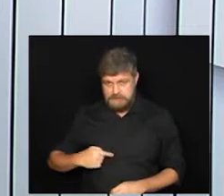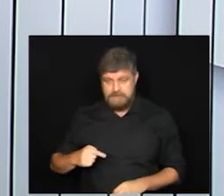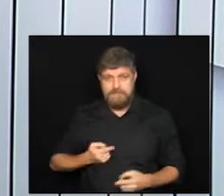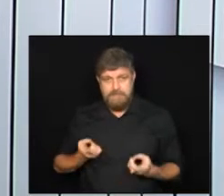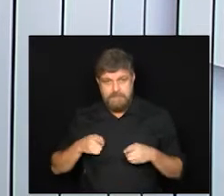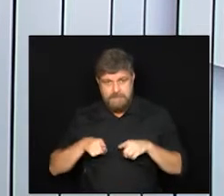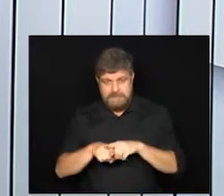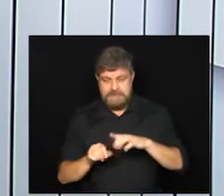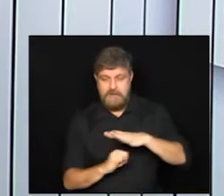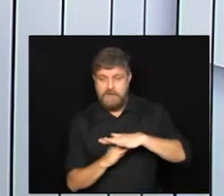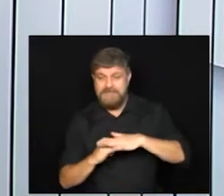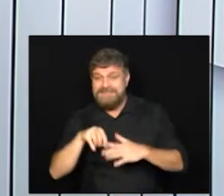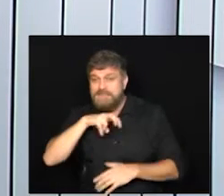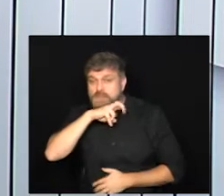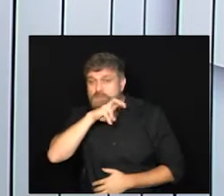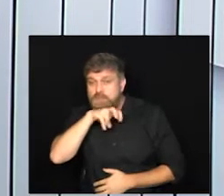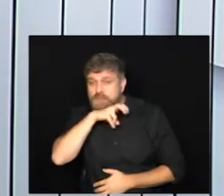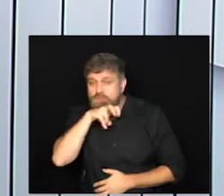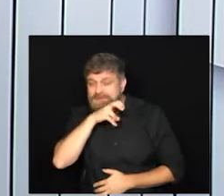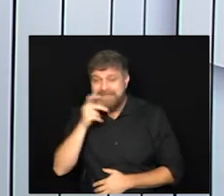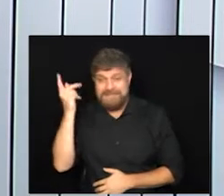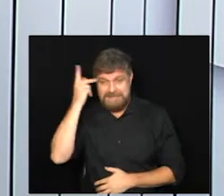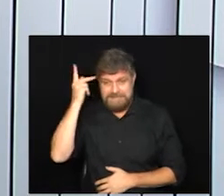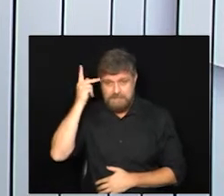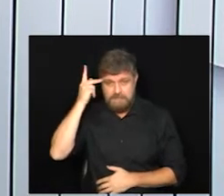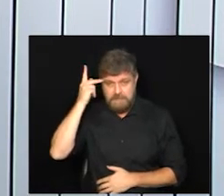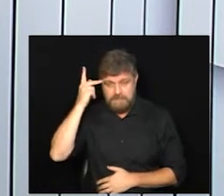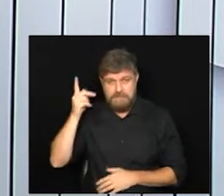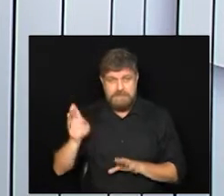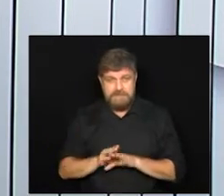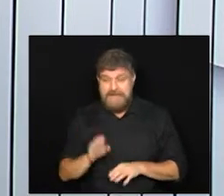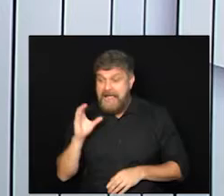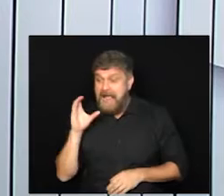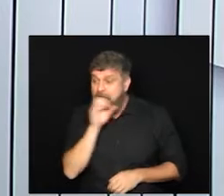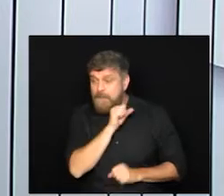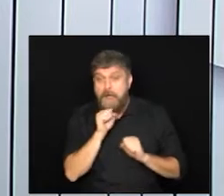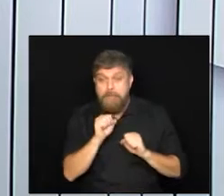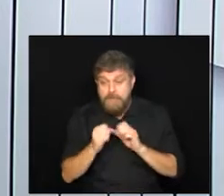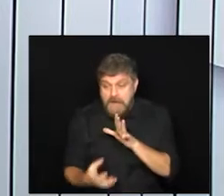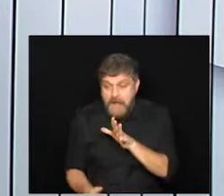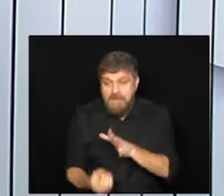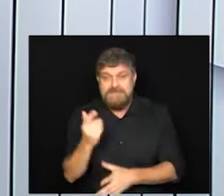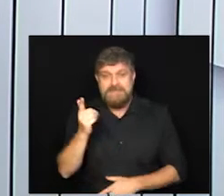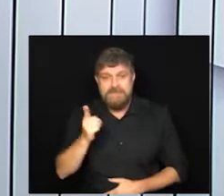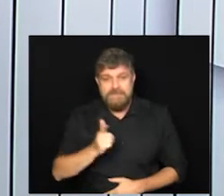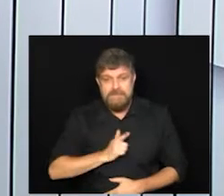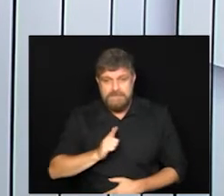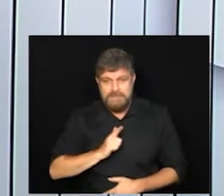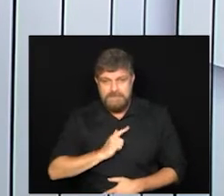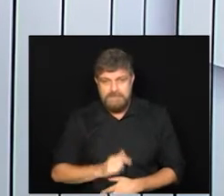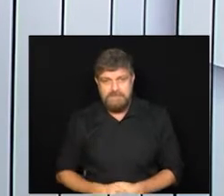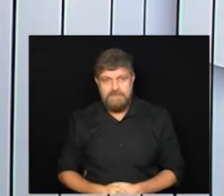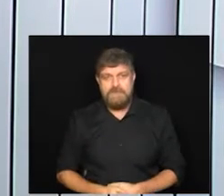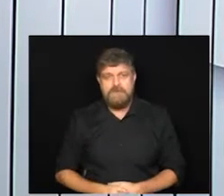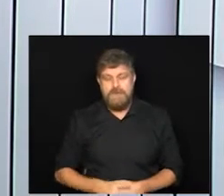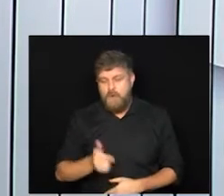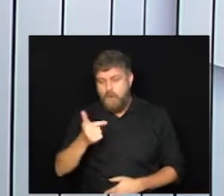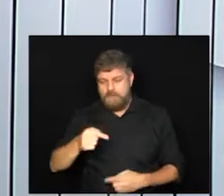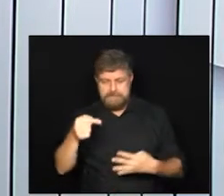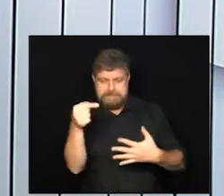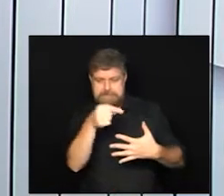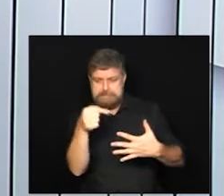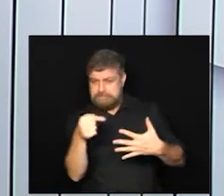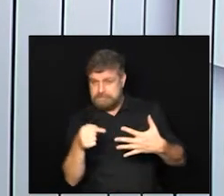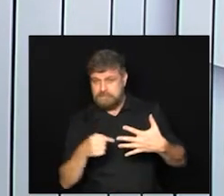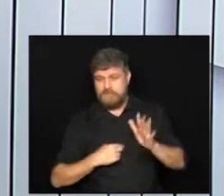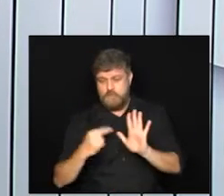parceria com o Instituto Butantan em São Paulo e em breve poderemos receber a Covaxin a Sputnik